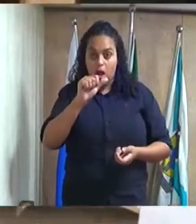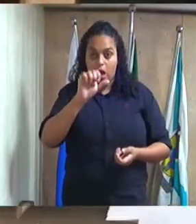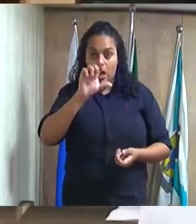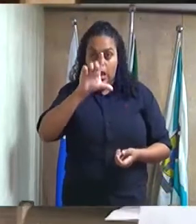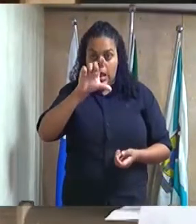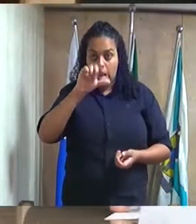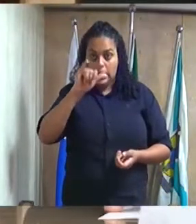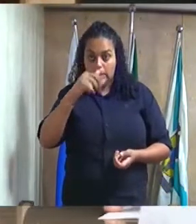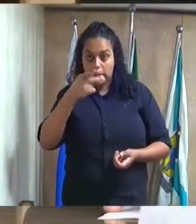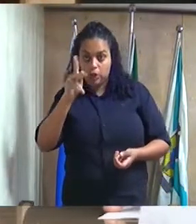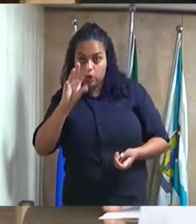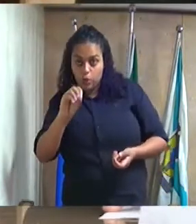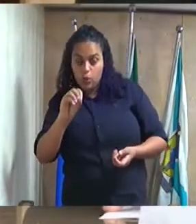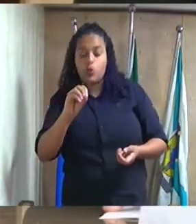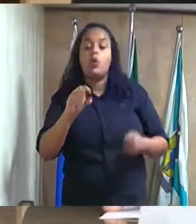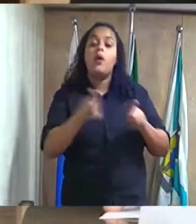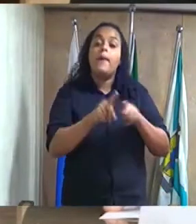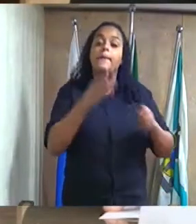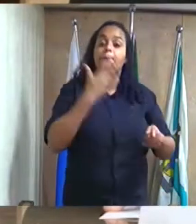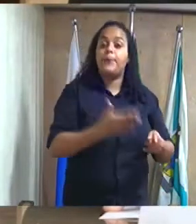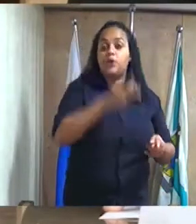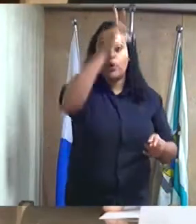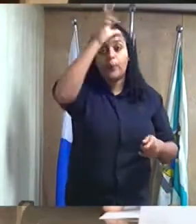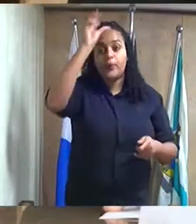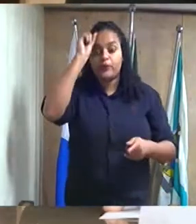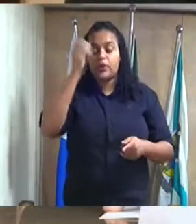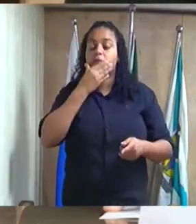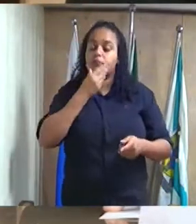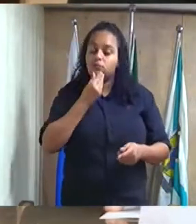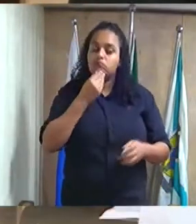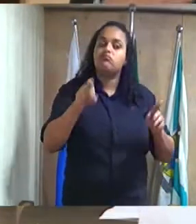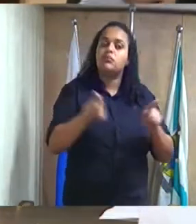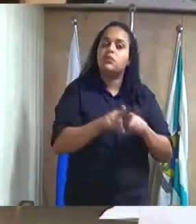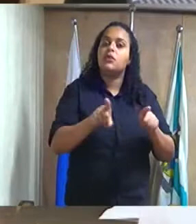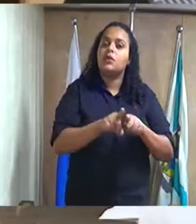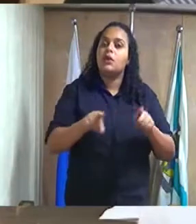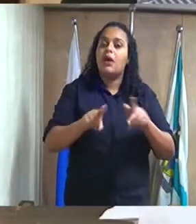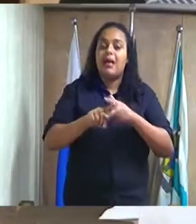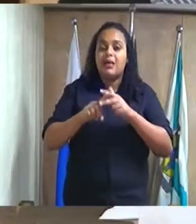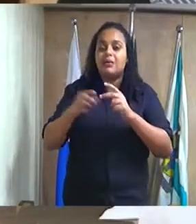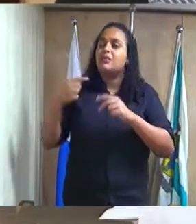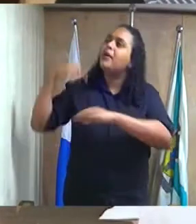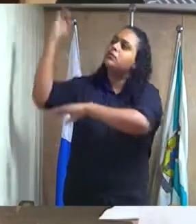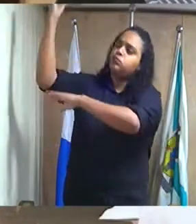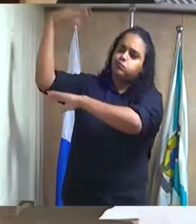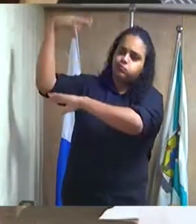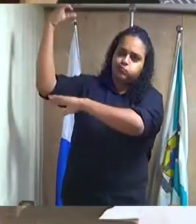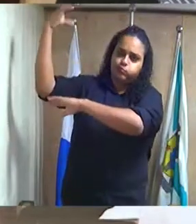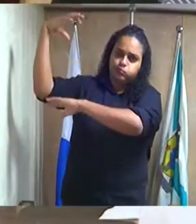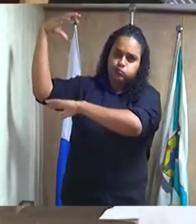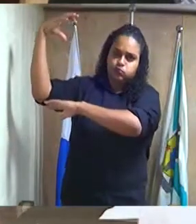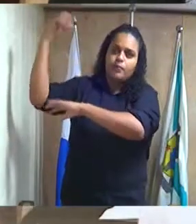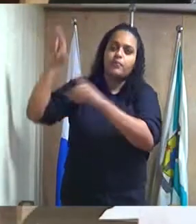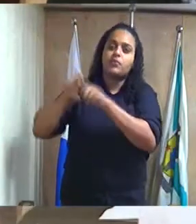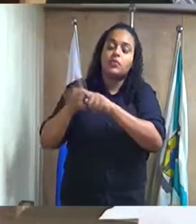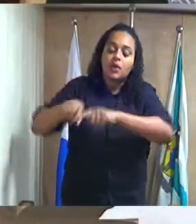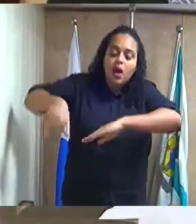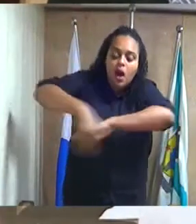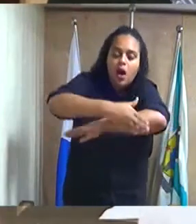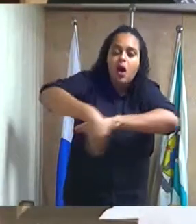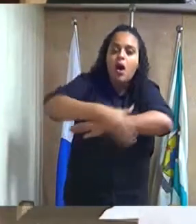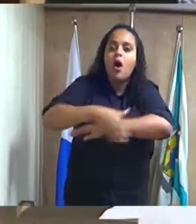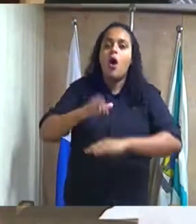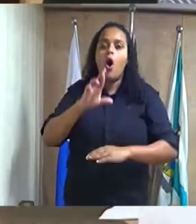solicitando ao excelentíssimo senhor prefeito serviço de iluminação pública para a estrada do Rosário